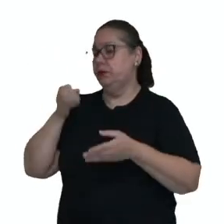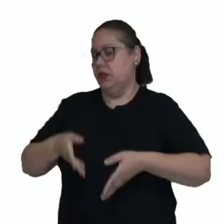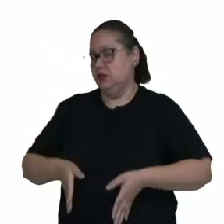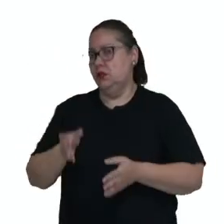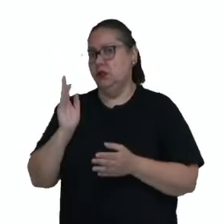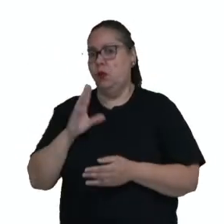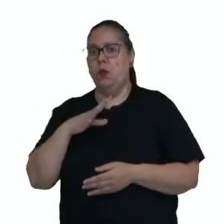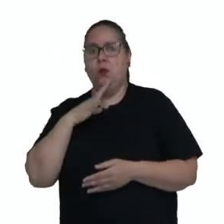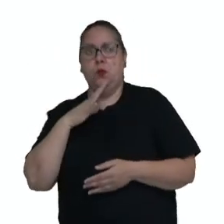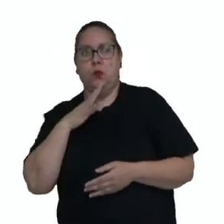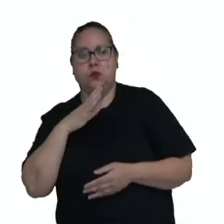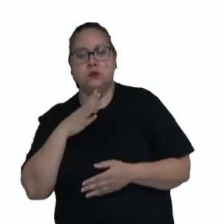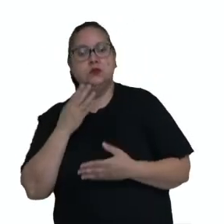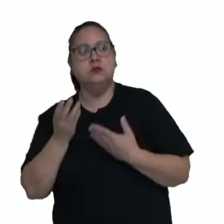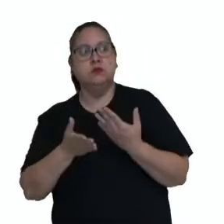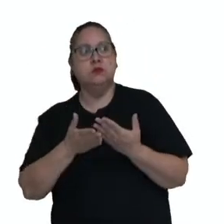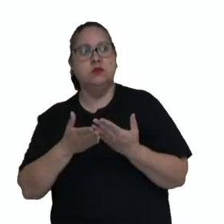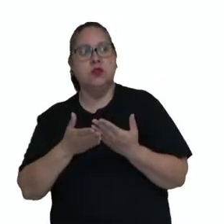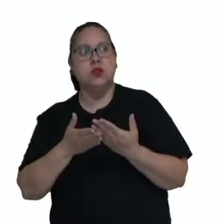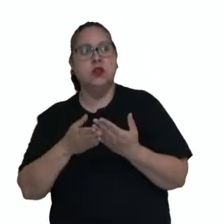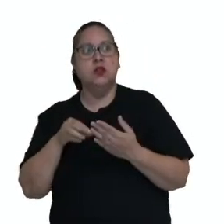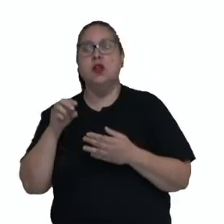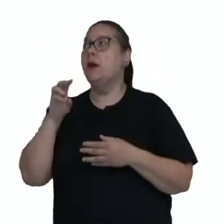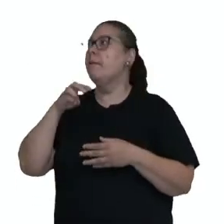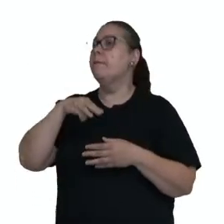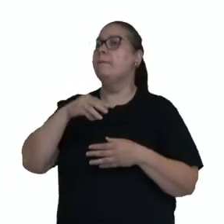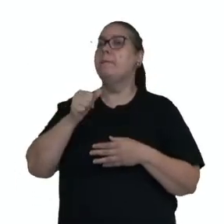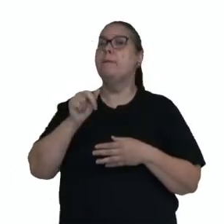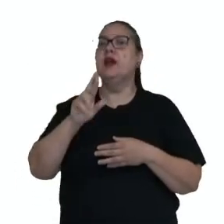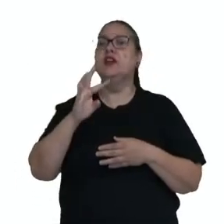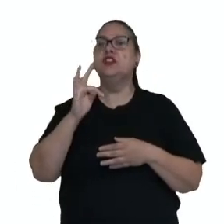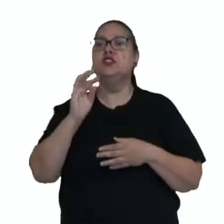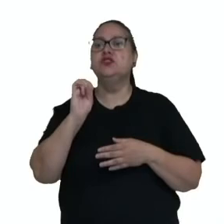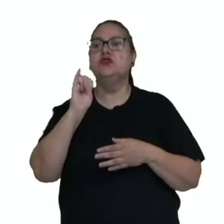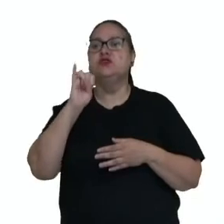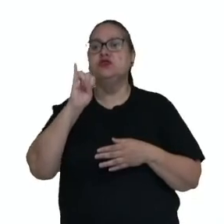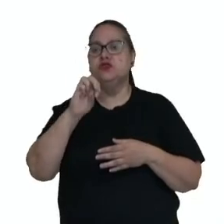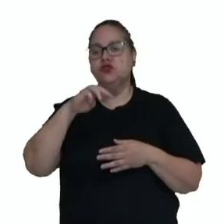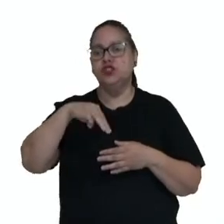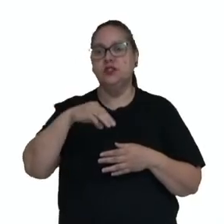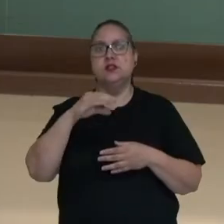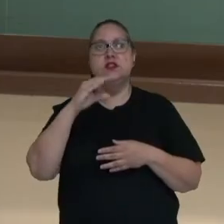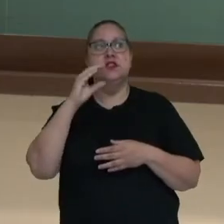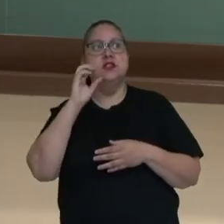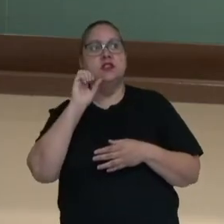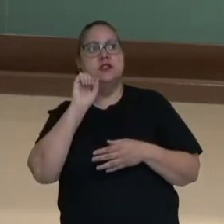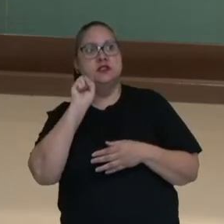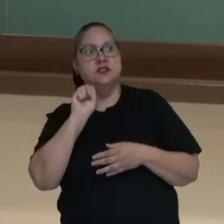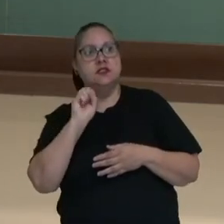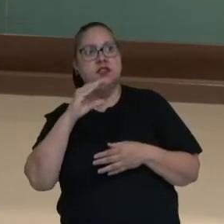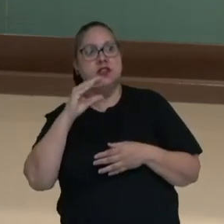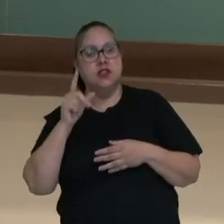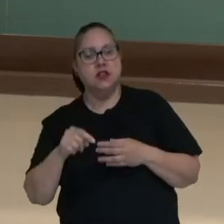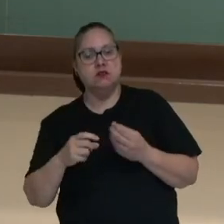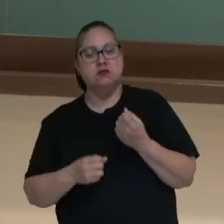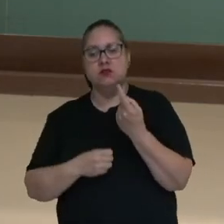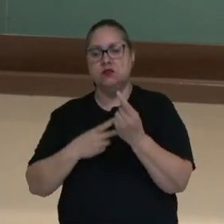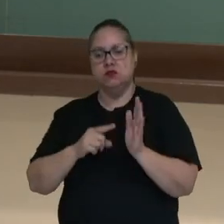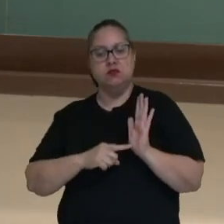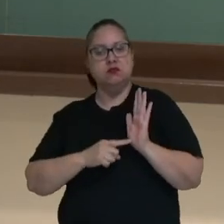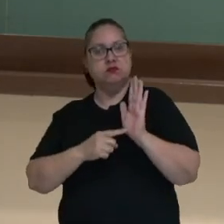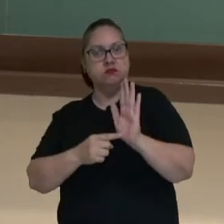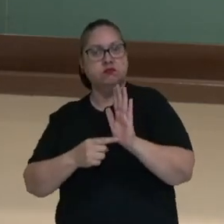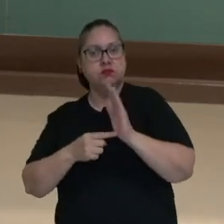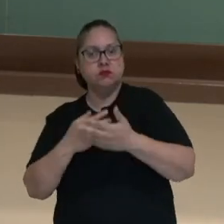Ficou conhecido pela obra Martim Sererê, um livro publicado em 1928, e é um dos representantes do modernismo